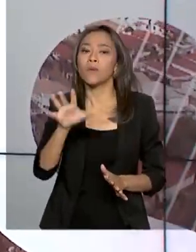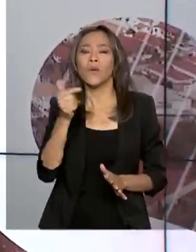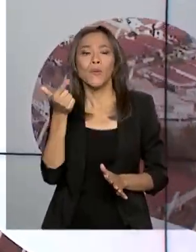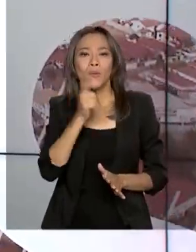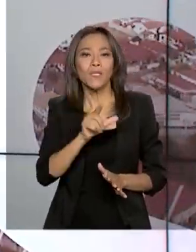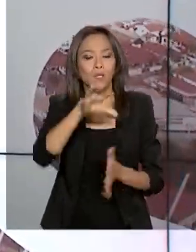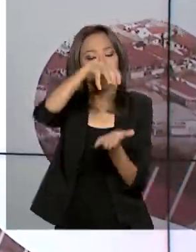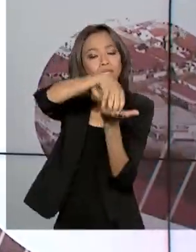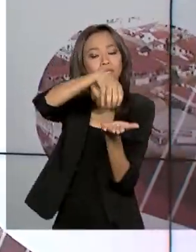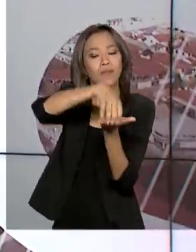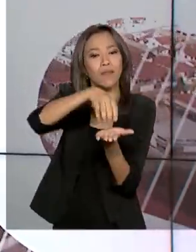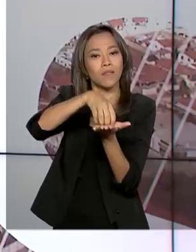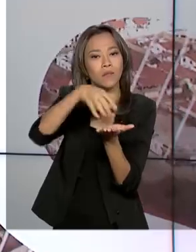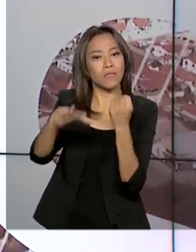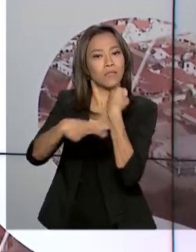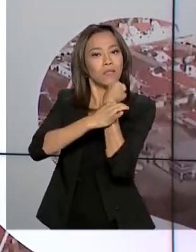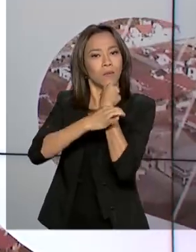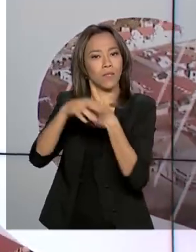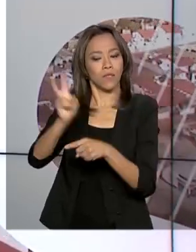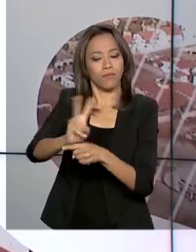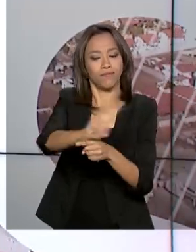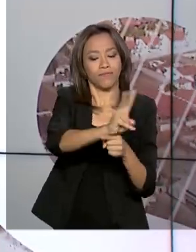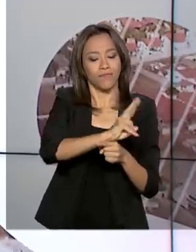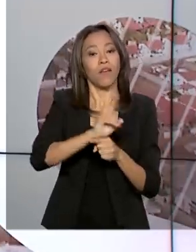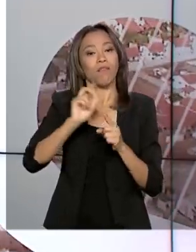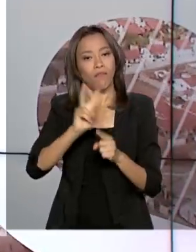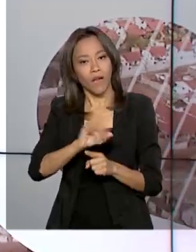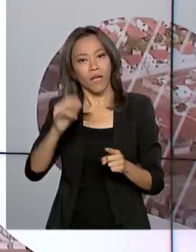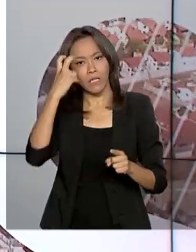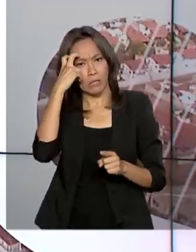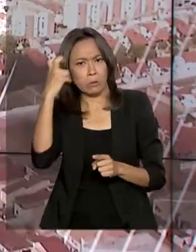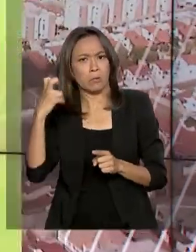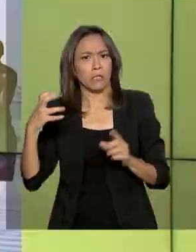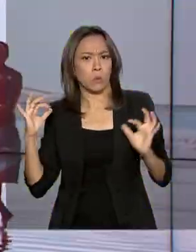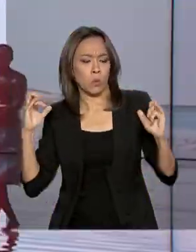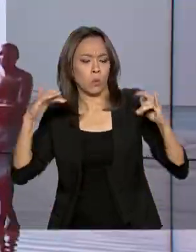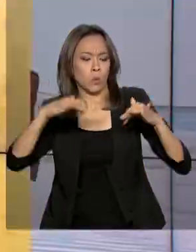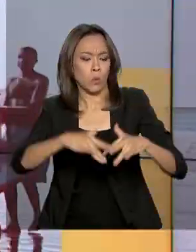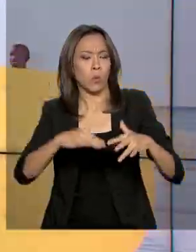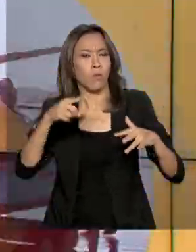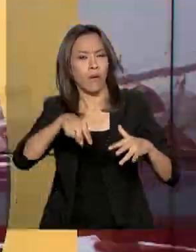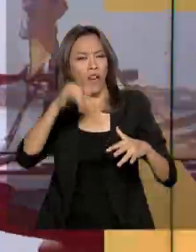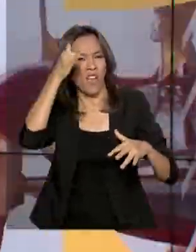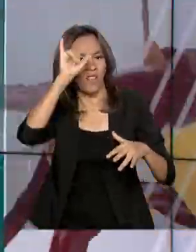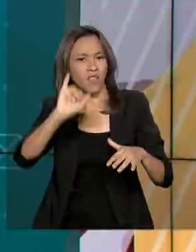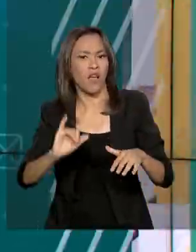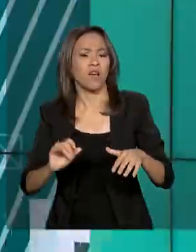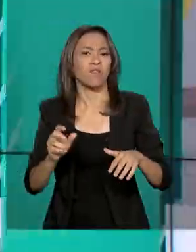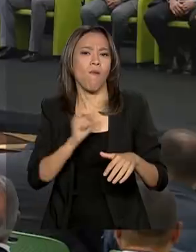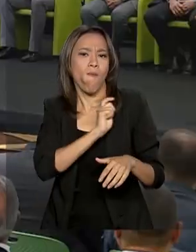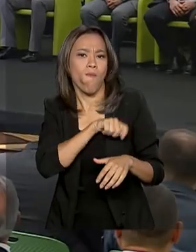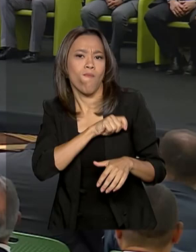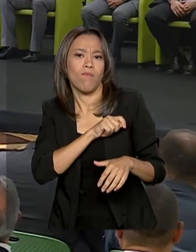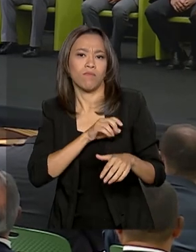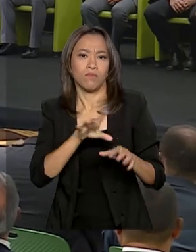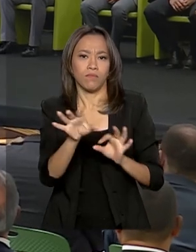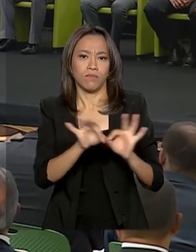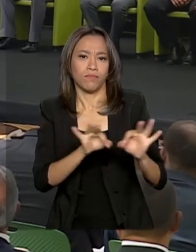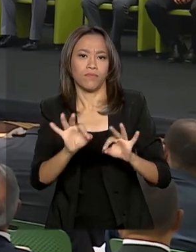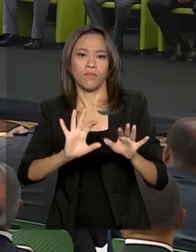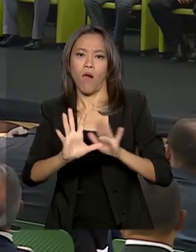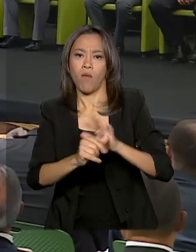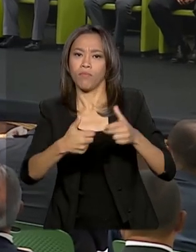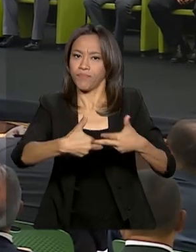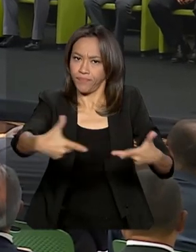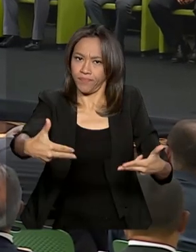O local vai reunir profissionais da área de inteligência com o objetivo de enfrentar o crime organizado. O projeto é